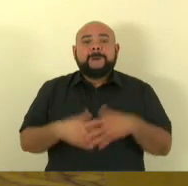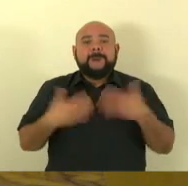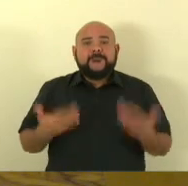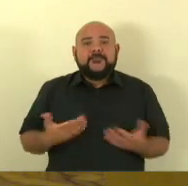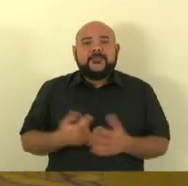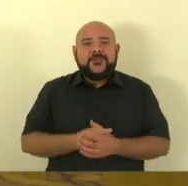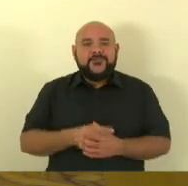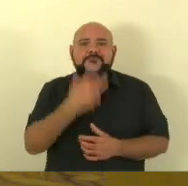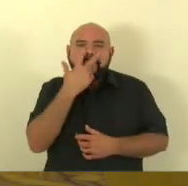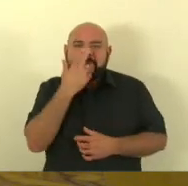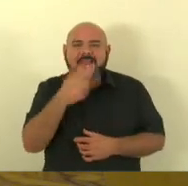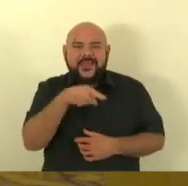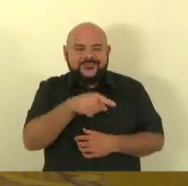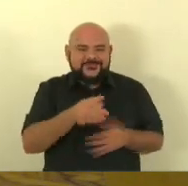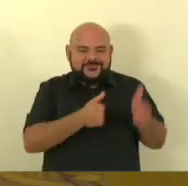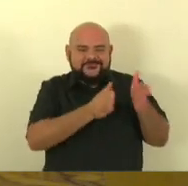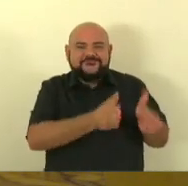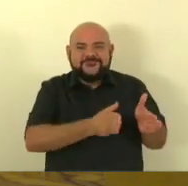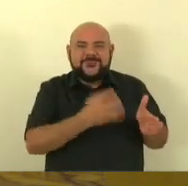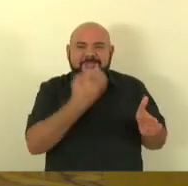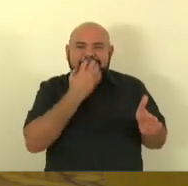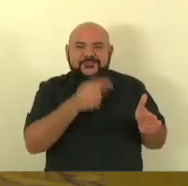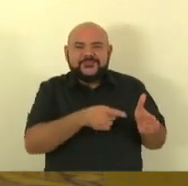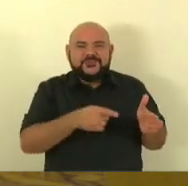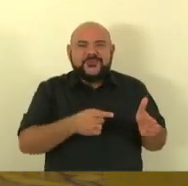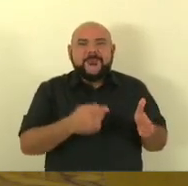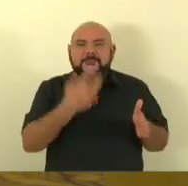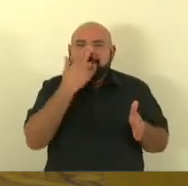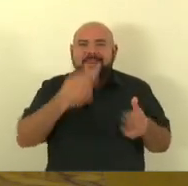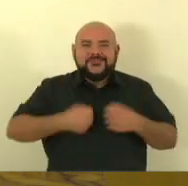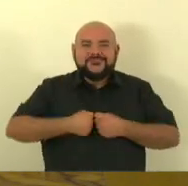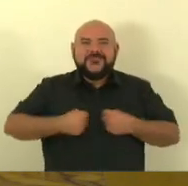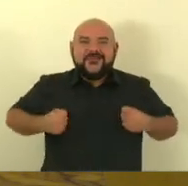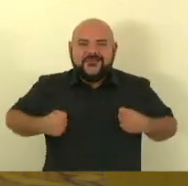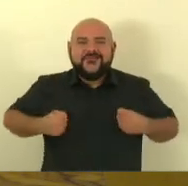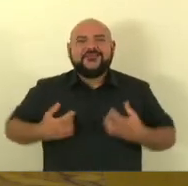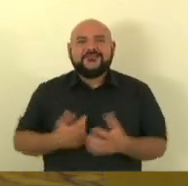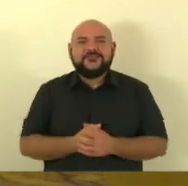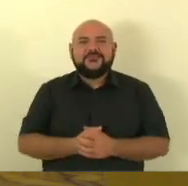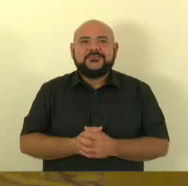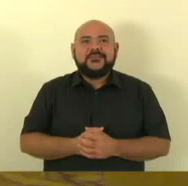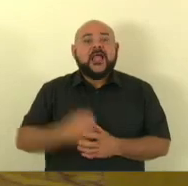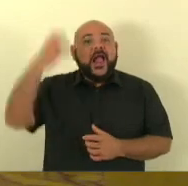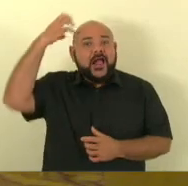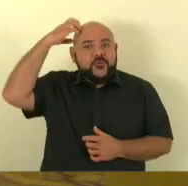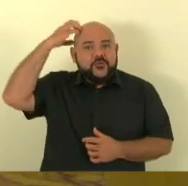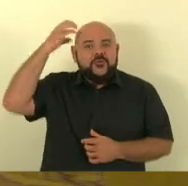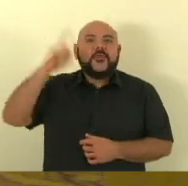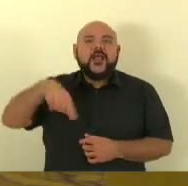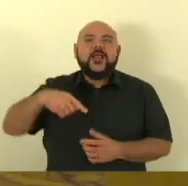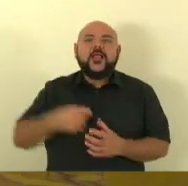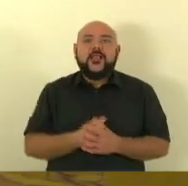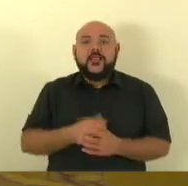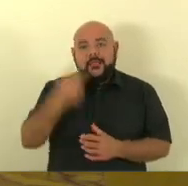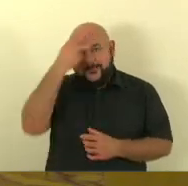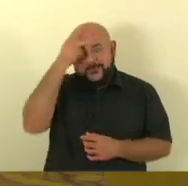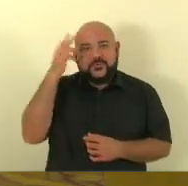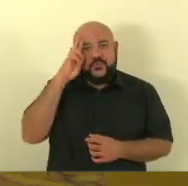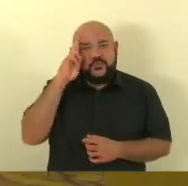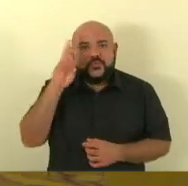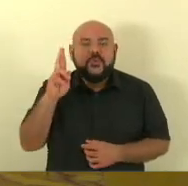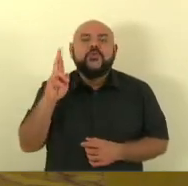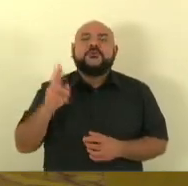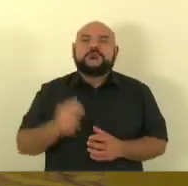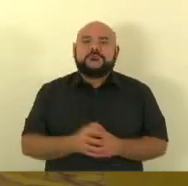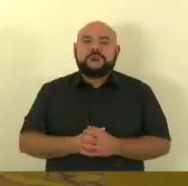perdeu a vida para salvar quatro crianças a culpa é de tutores irresponsáveis que